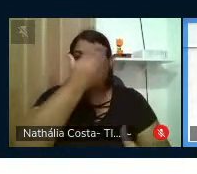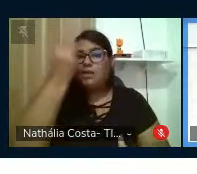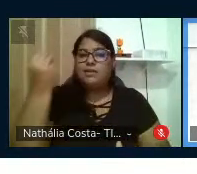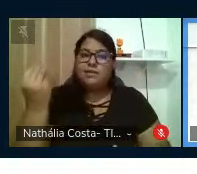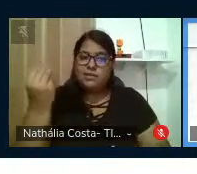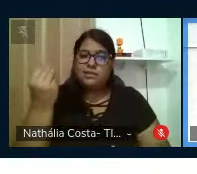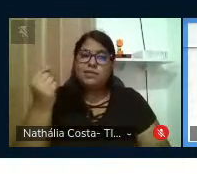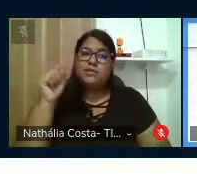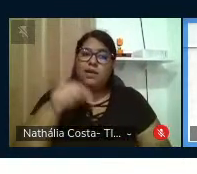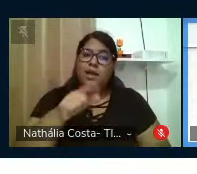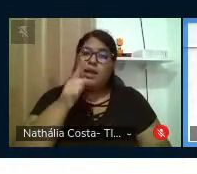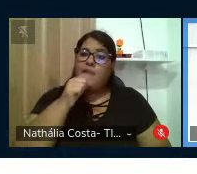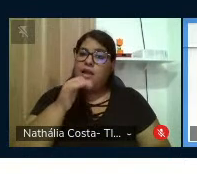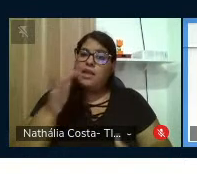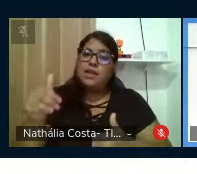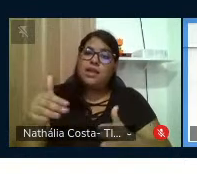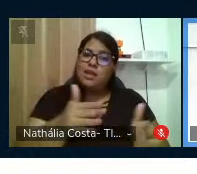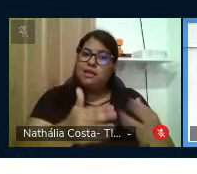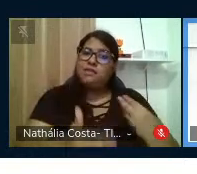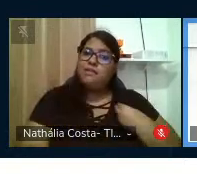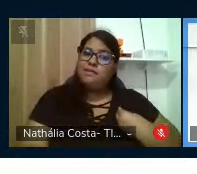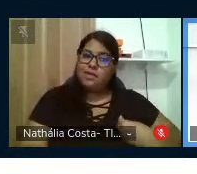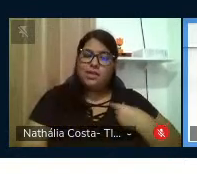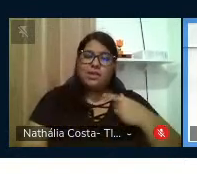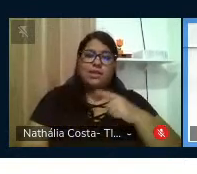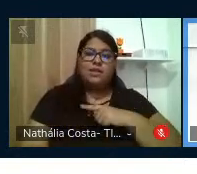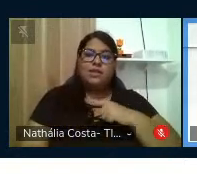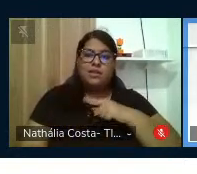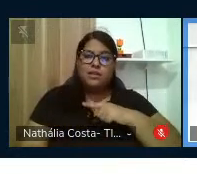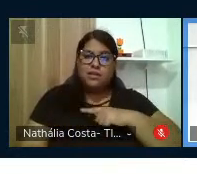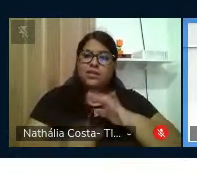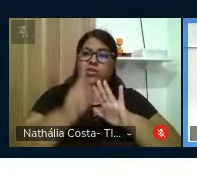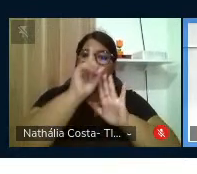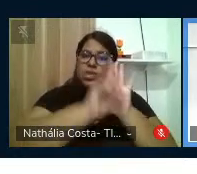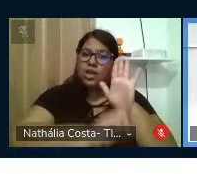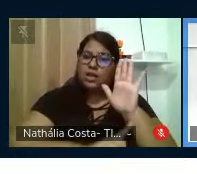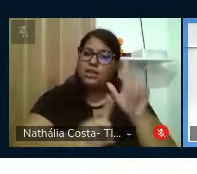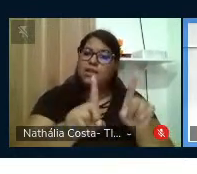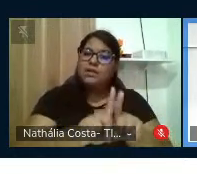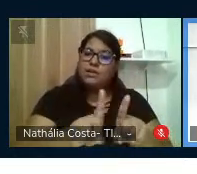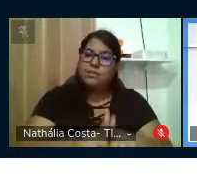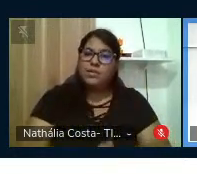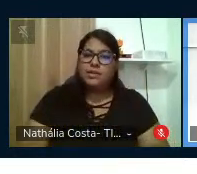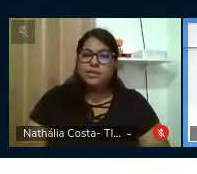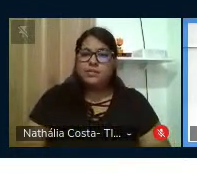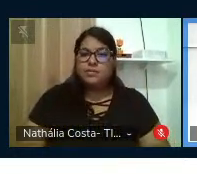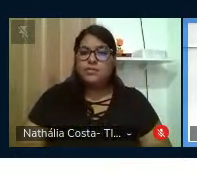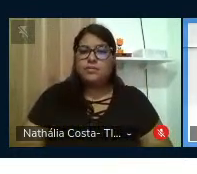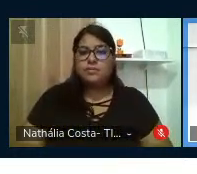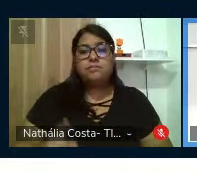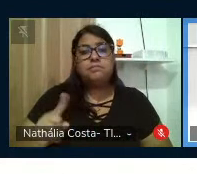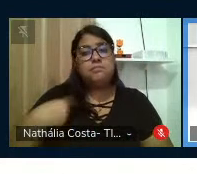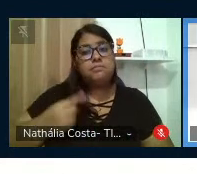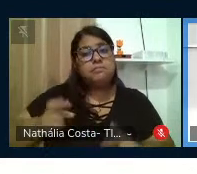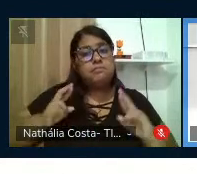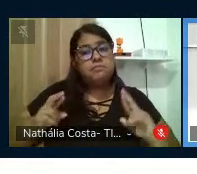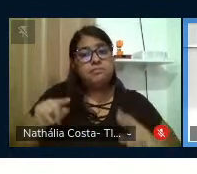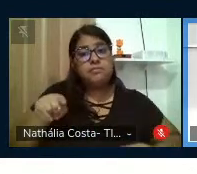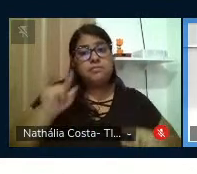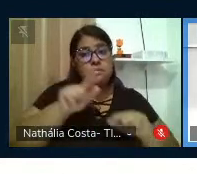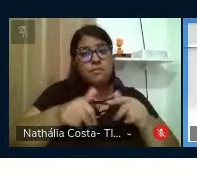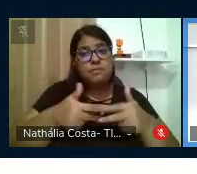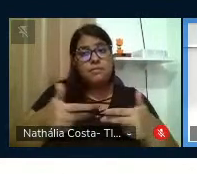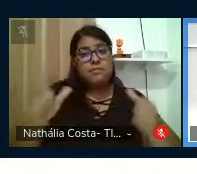seja. Ele é um rio cheio de vida, um ser de direitos também. E a gente espera que esse material didático